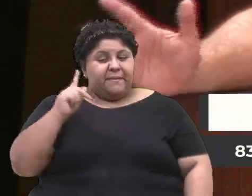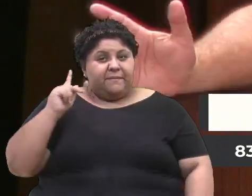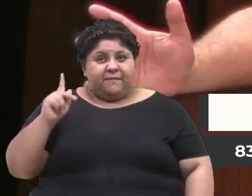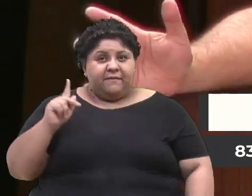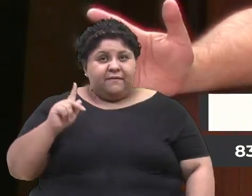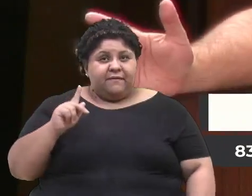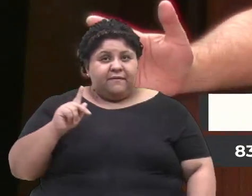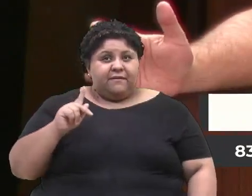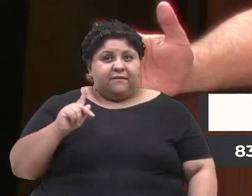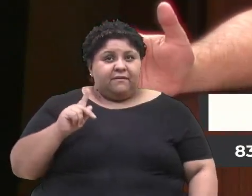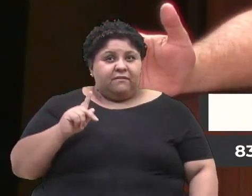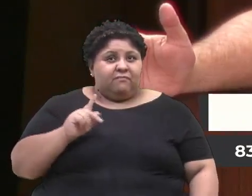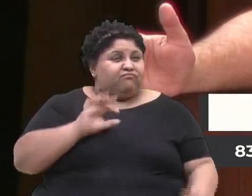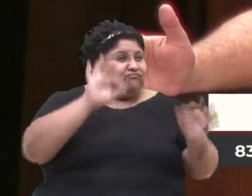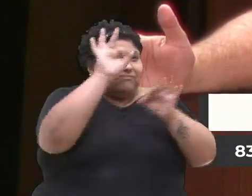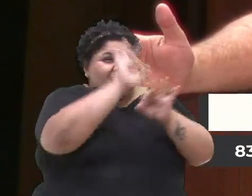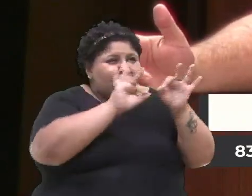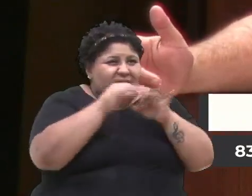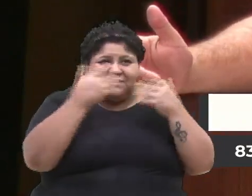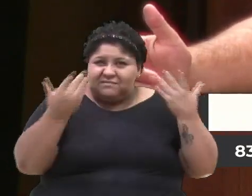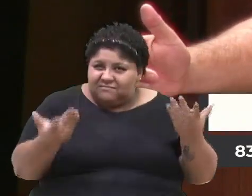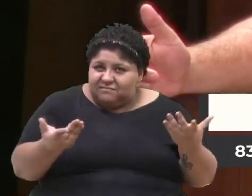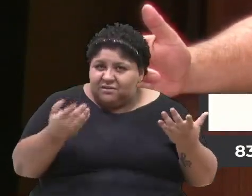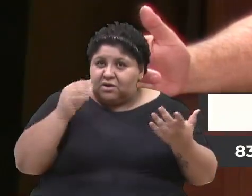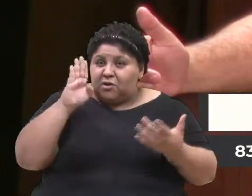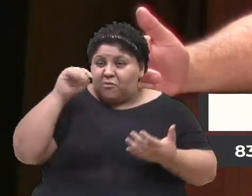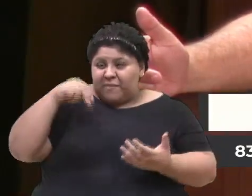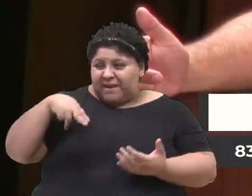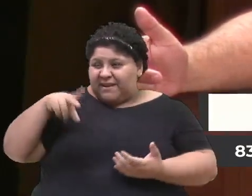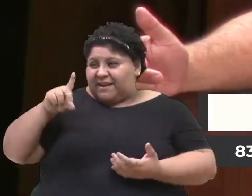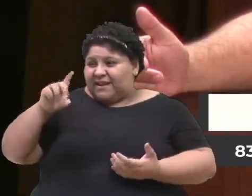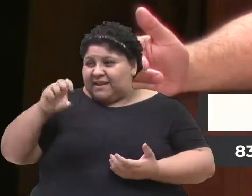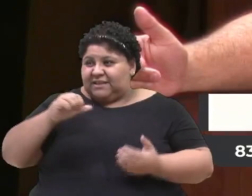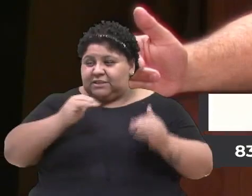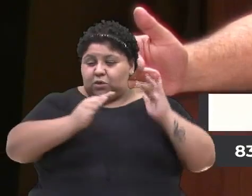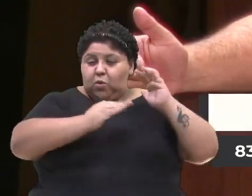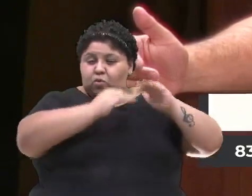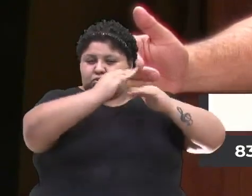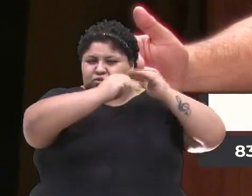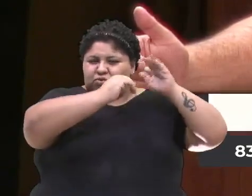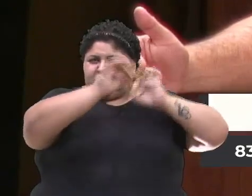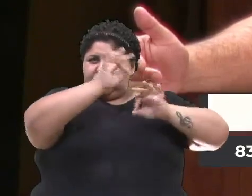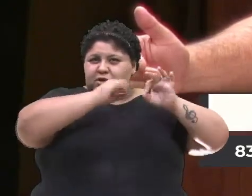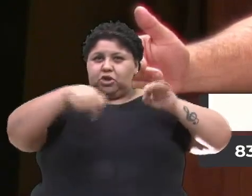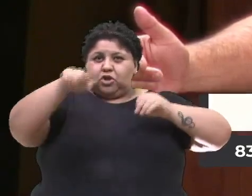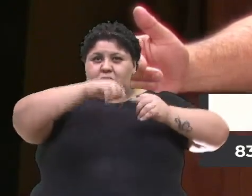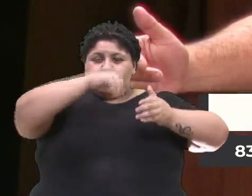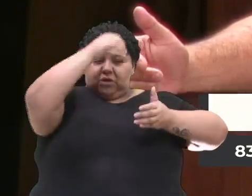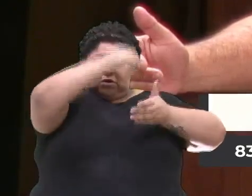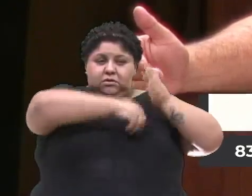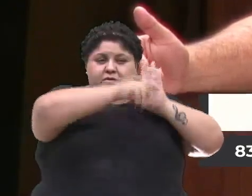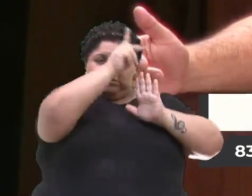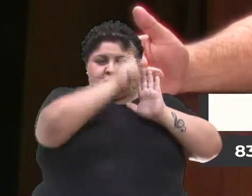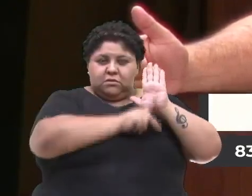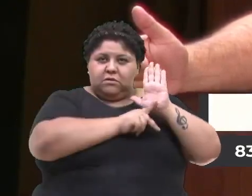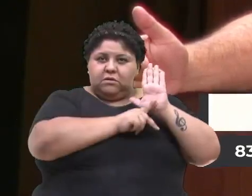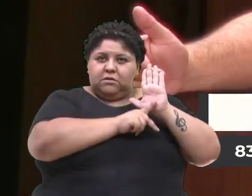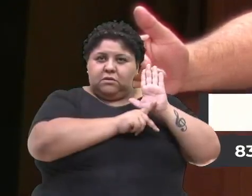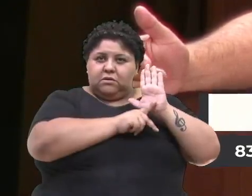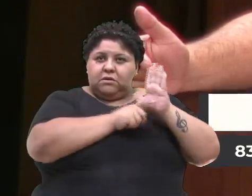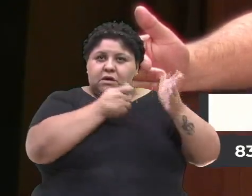desenhada. O BNDES vai construir essa modelagem. Nós vamos votar aqui um projeto de lei autorizando.